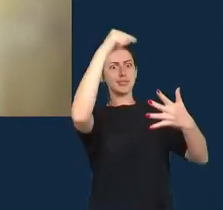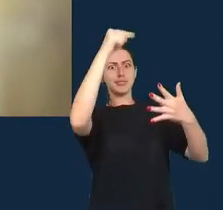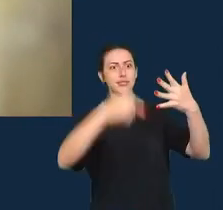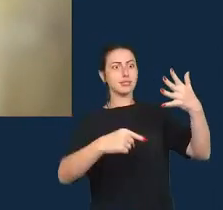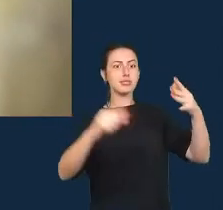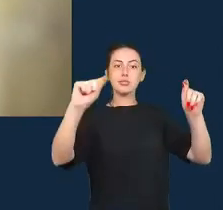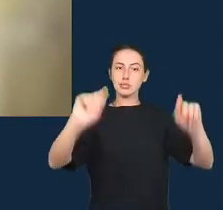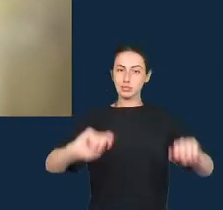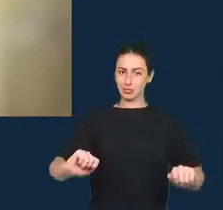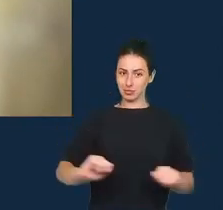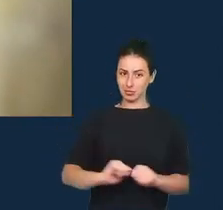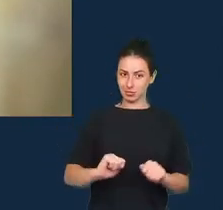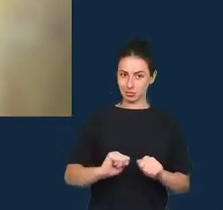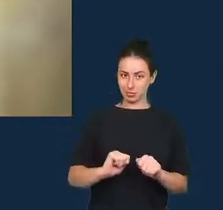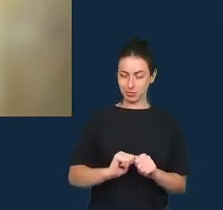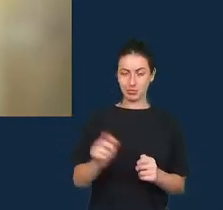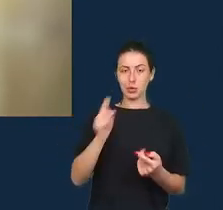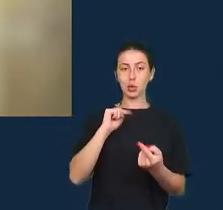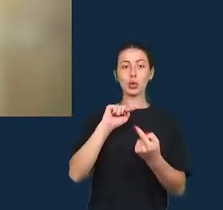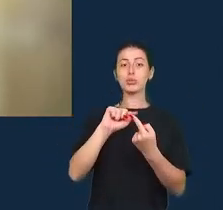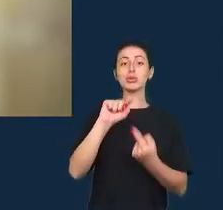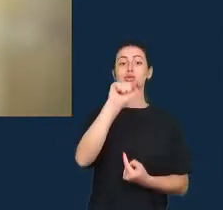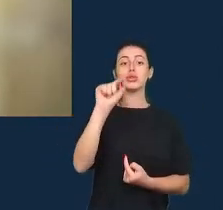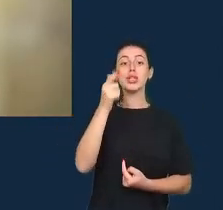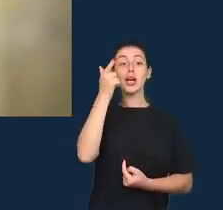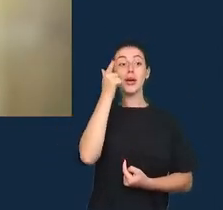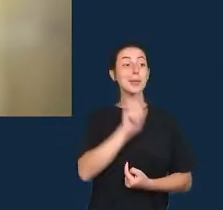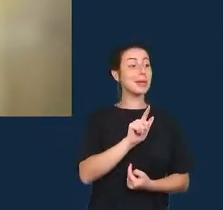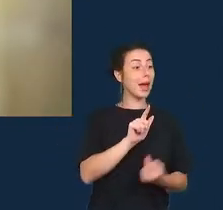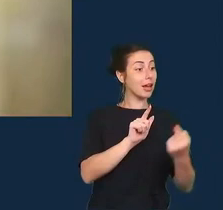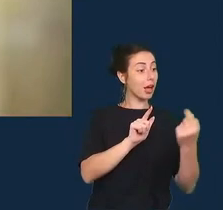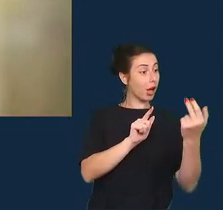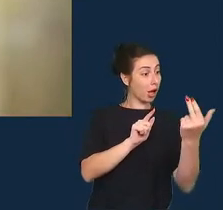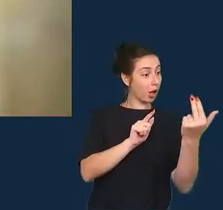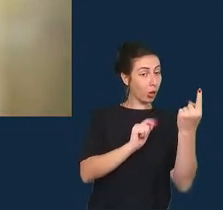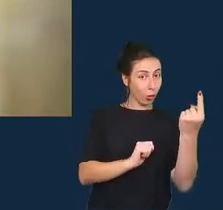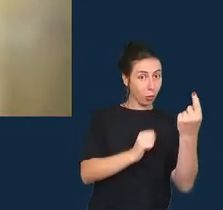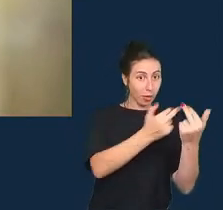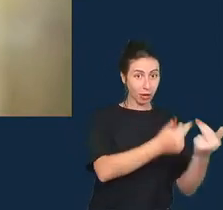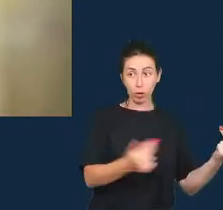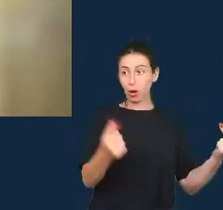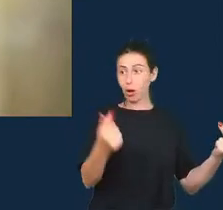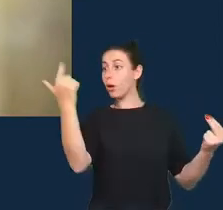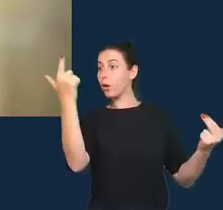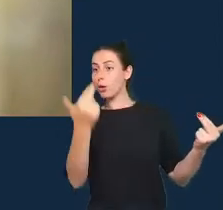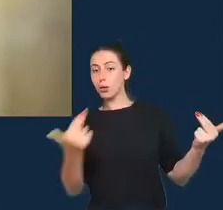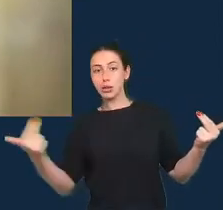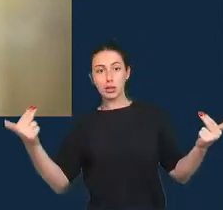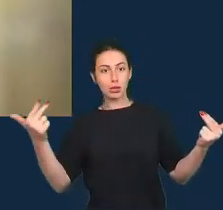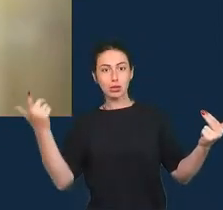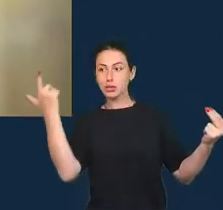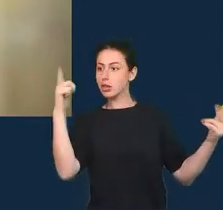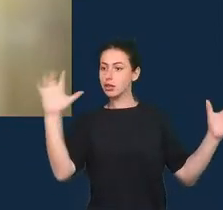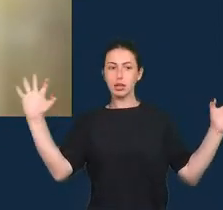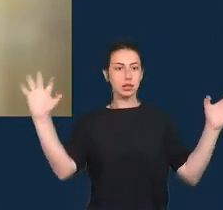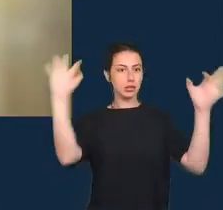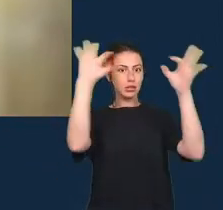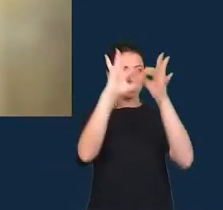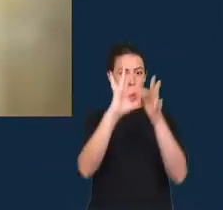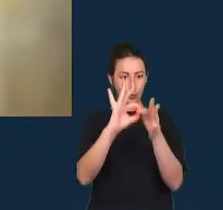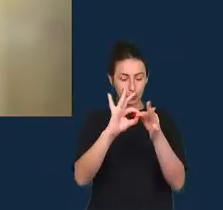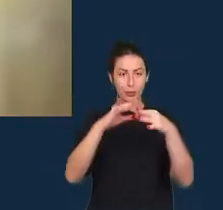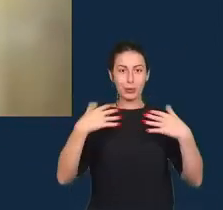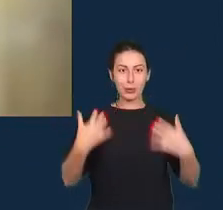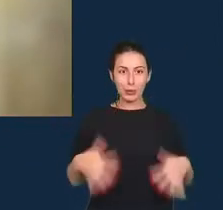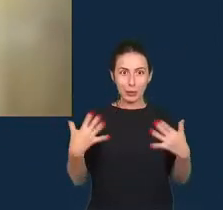criando conexões entre as coisas e são atos muito básicos que a